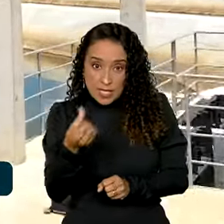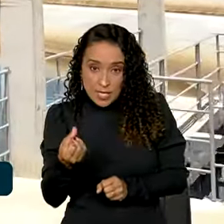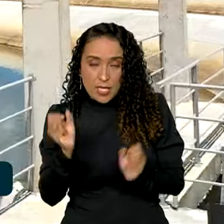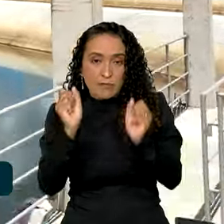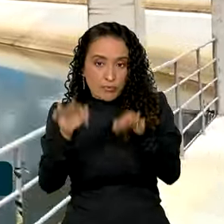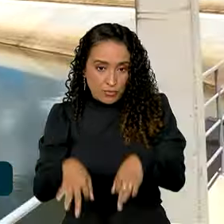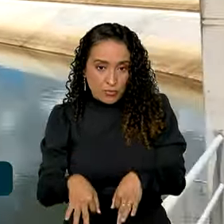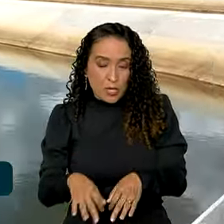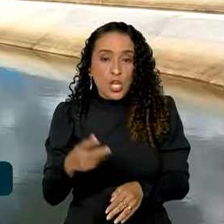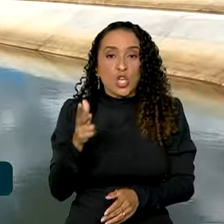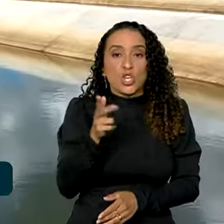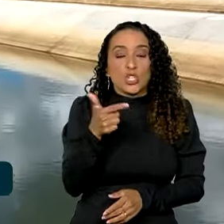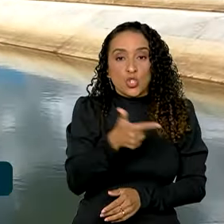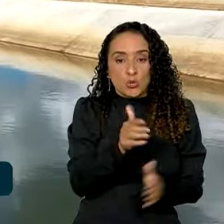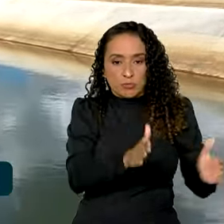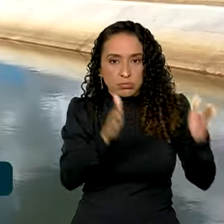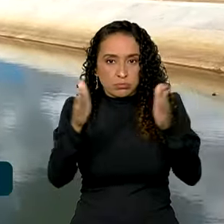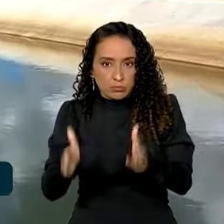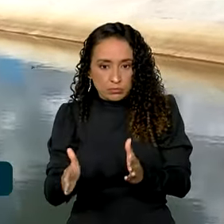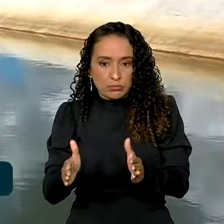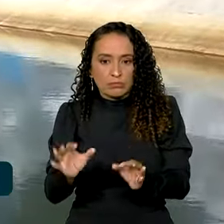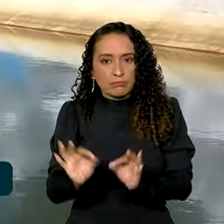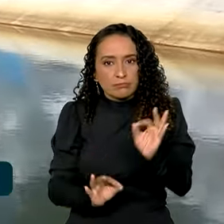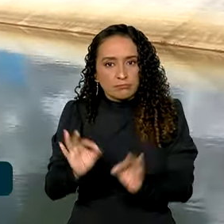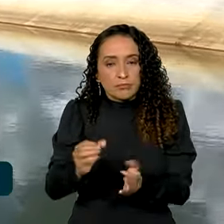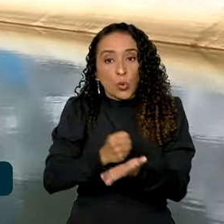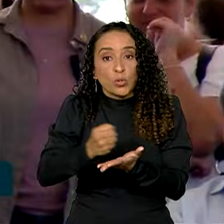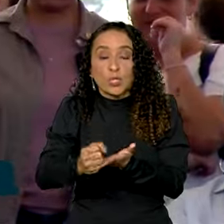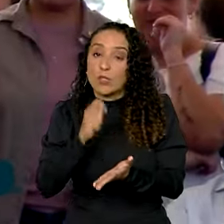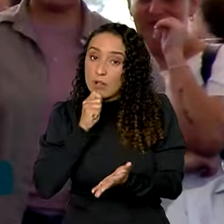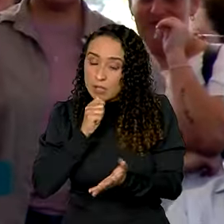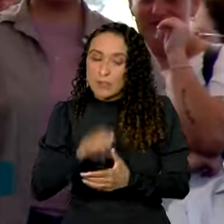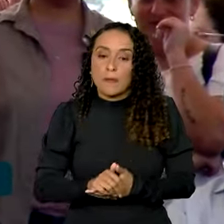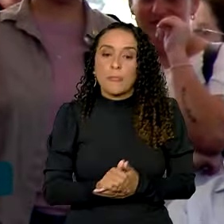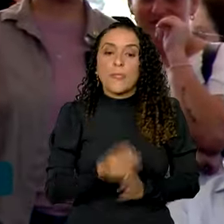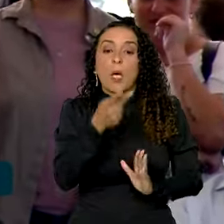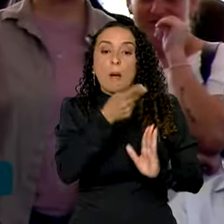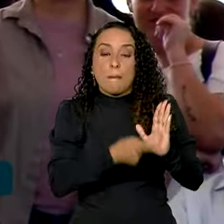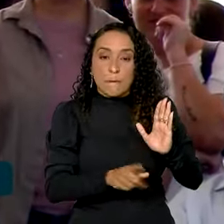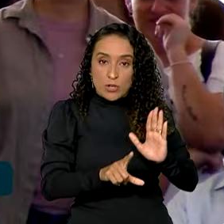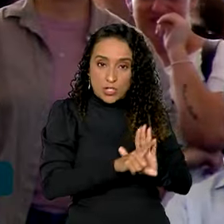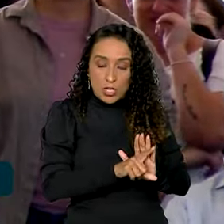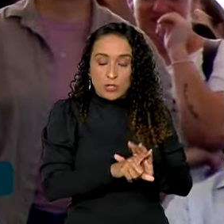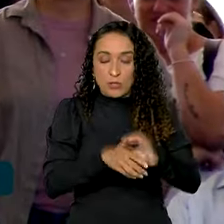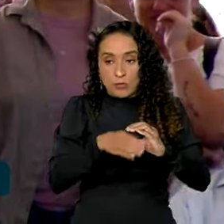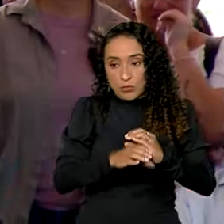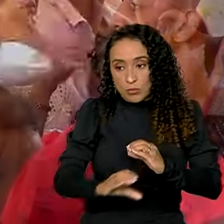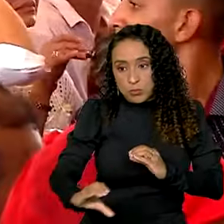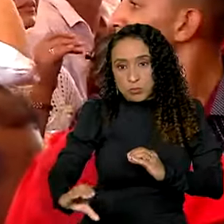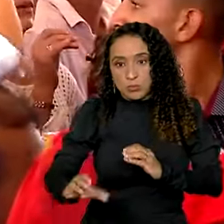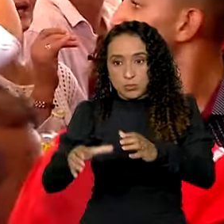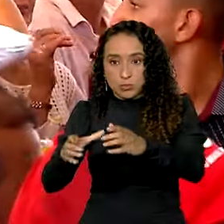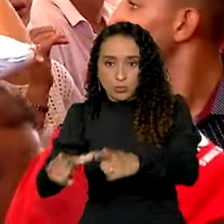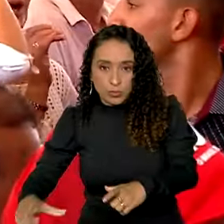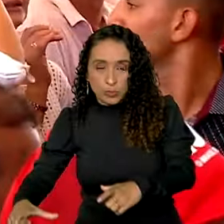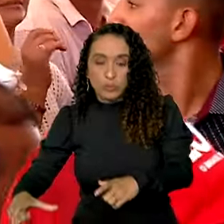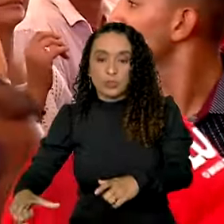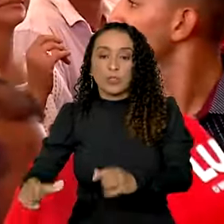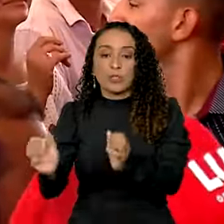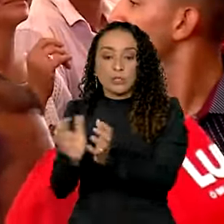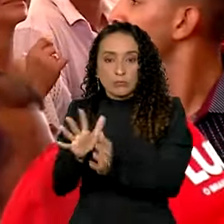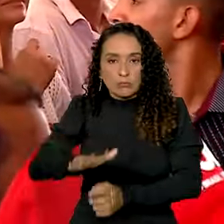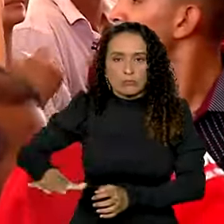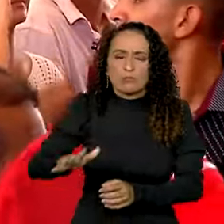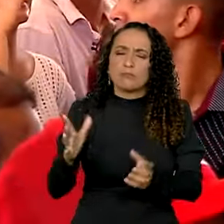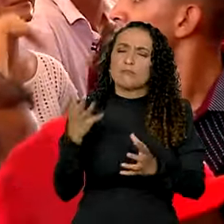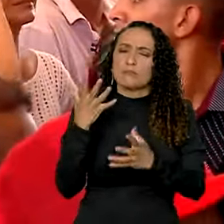segunda etapa da obra ainda está em fase de contratação. O projeto da doutora do Agreste pode beneficiar mais de